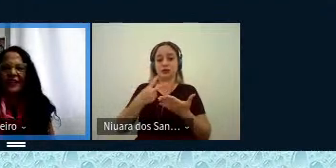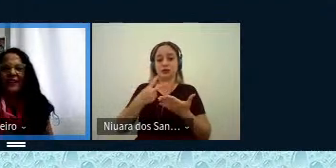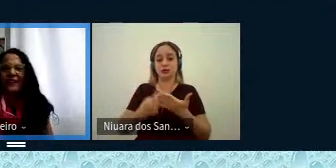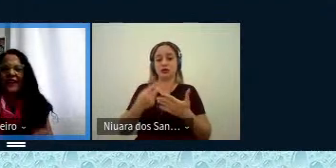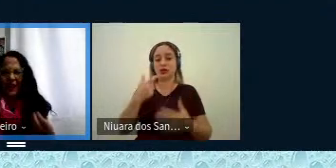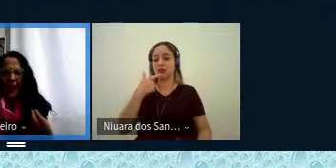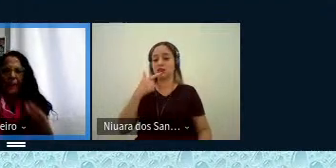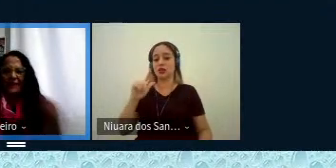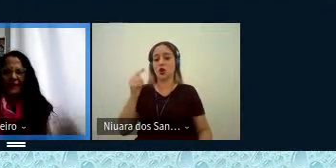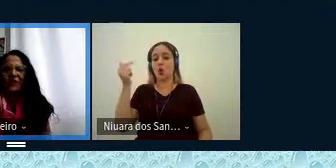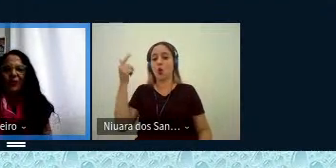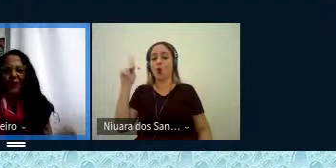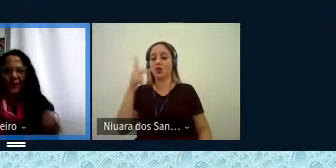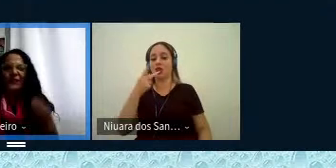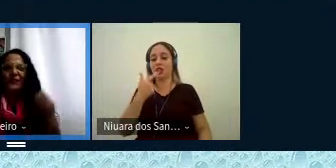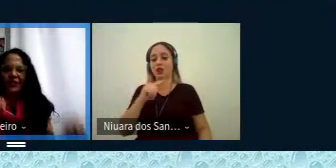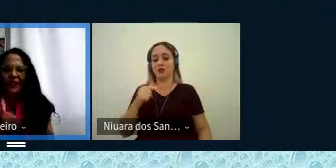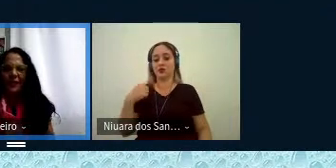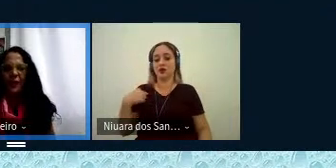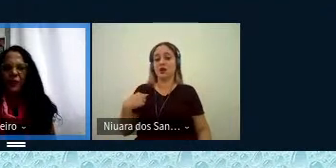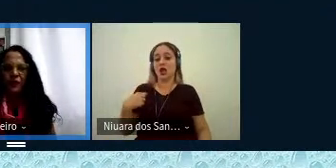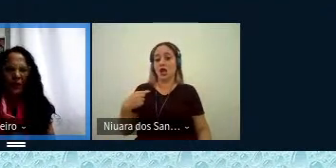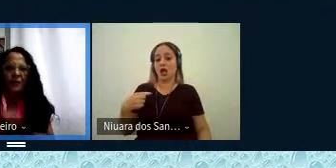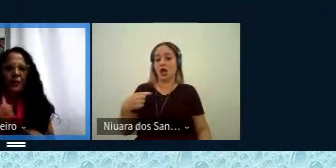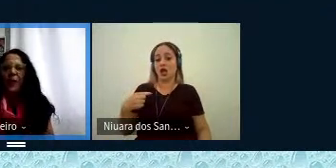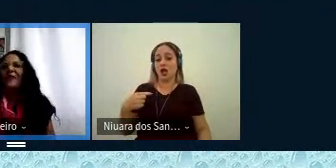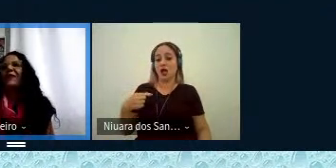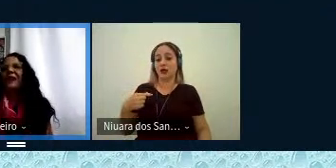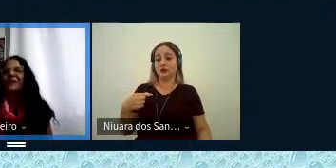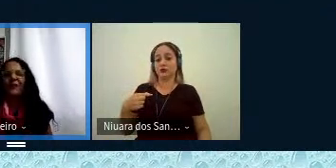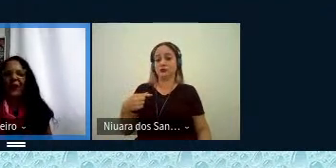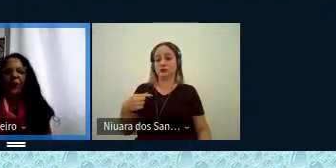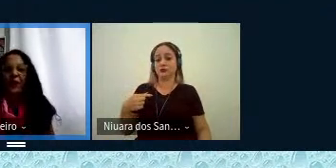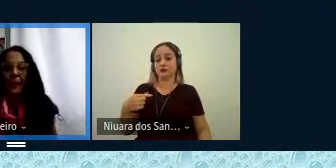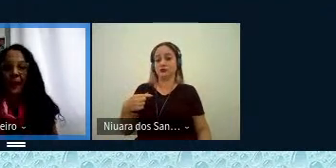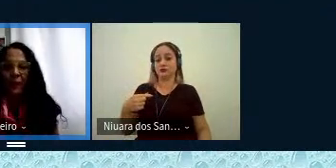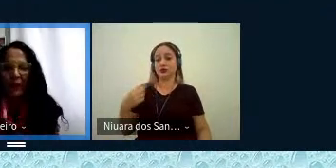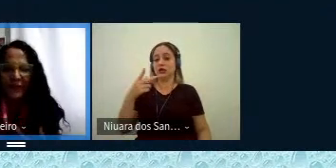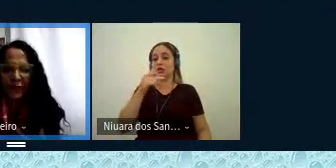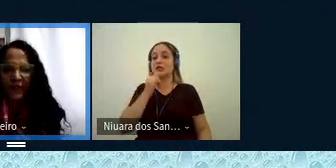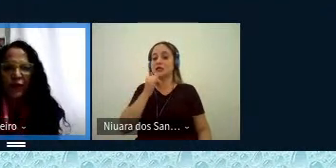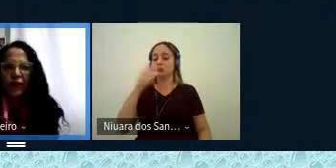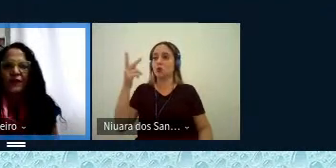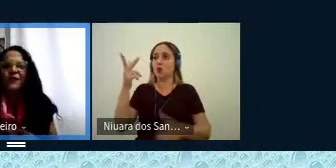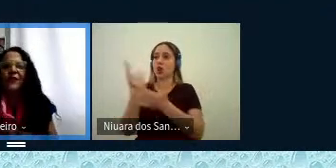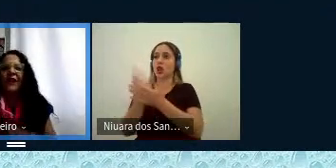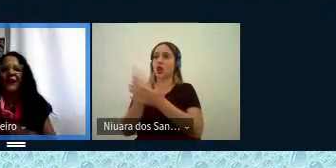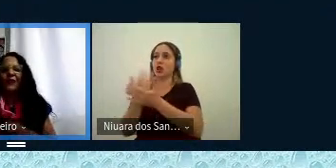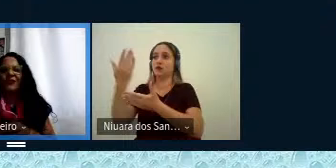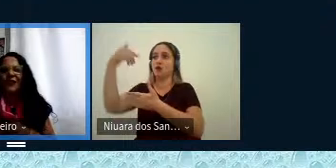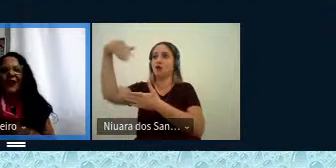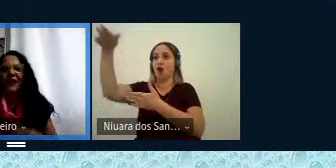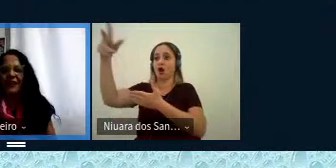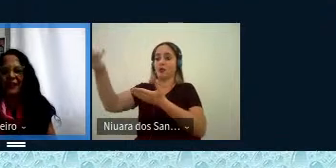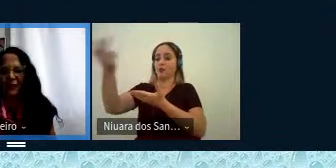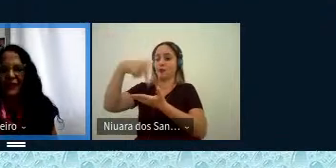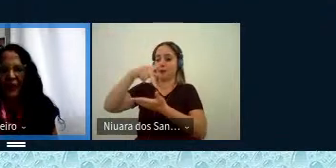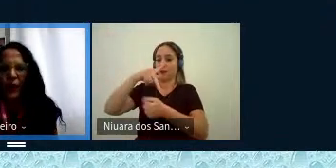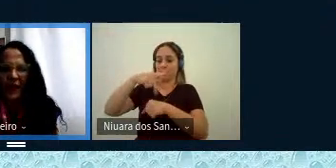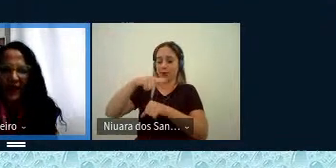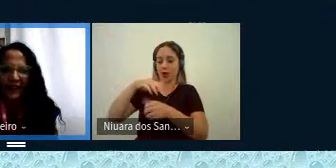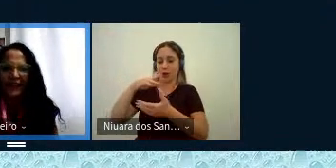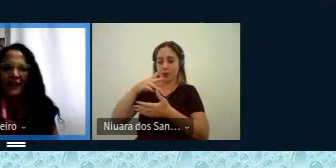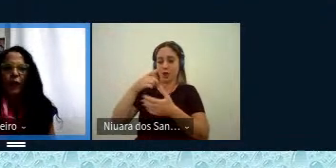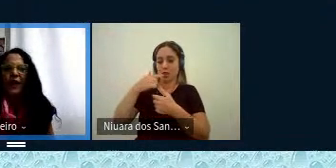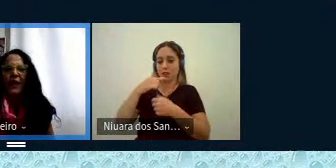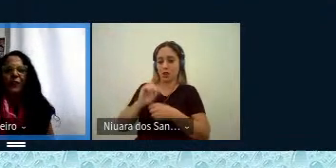língua estrangeira, não é? A passagem de uma língua estrangeira para uma língua nacional. Mas o que eu vou lhes falar hoje é da